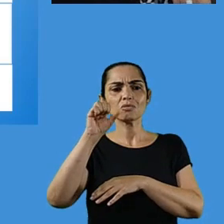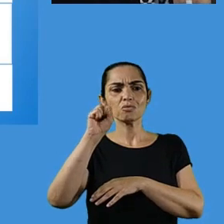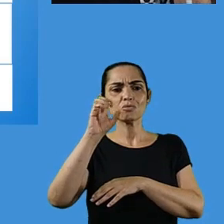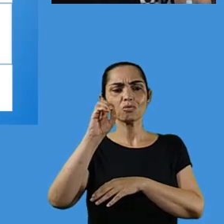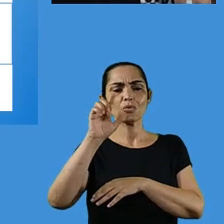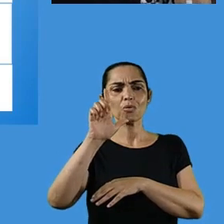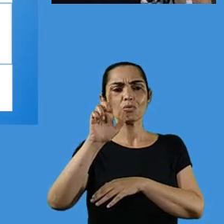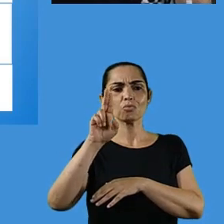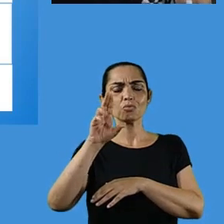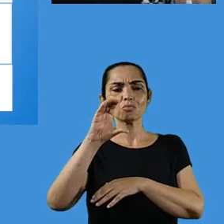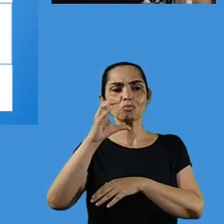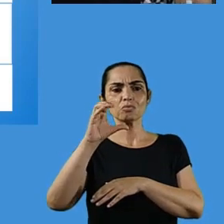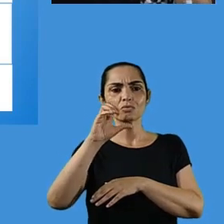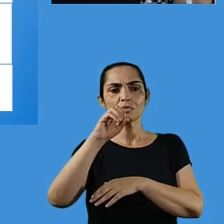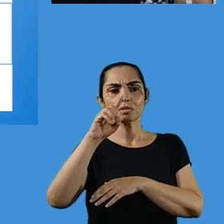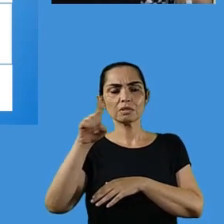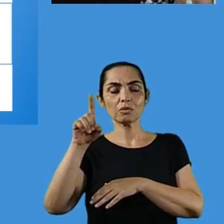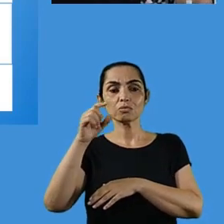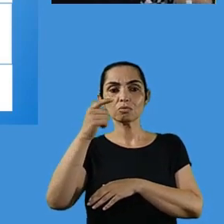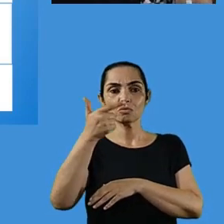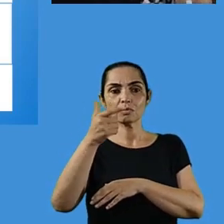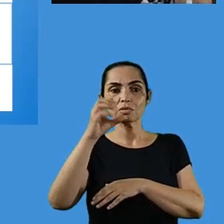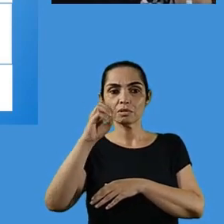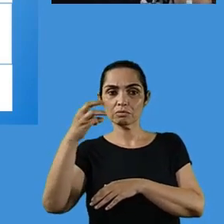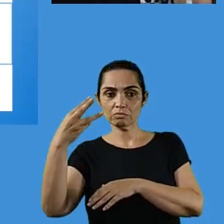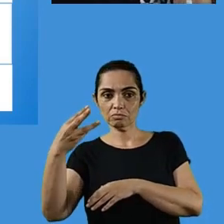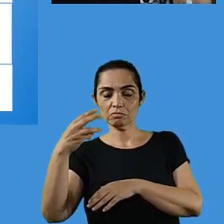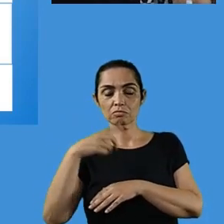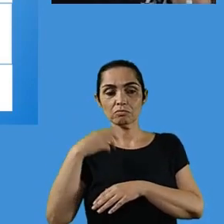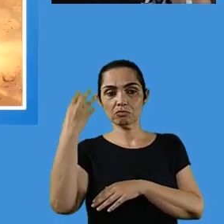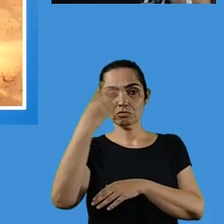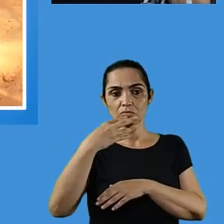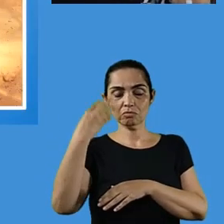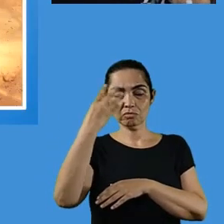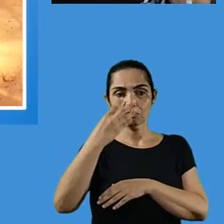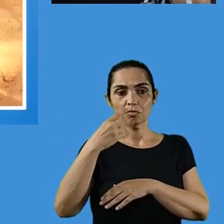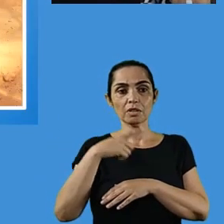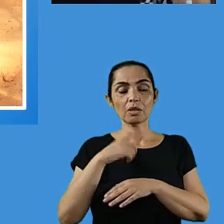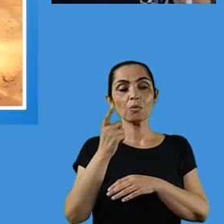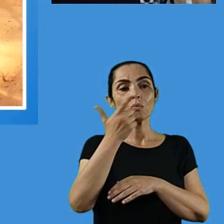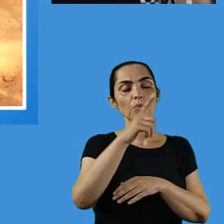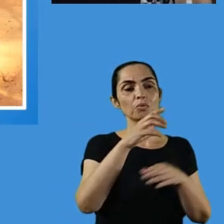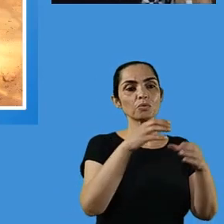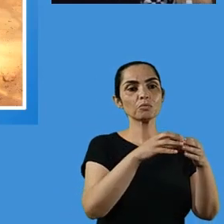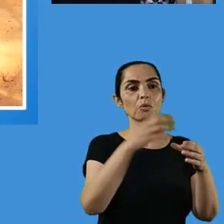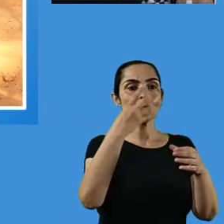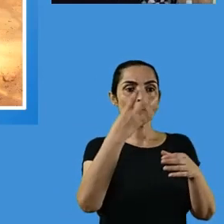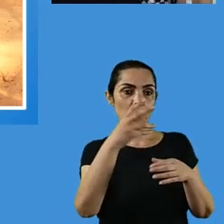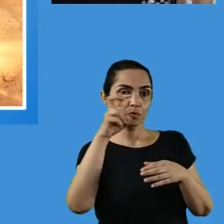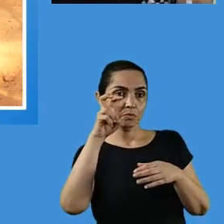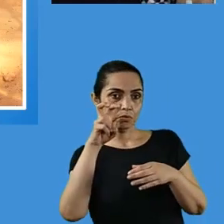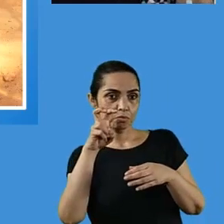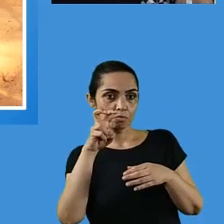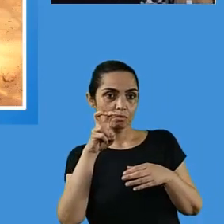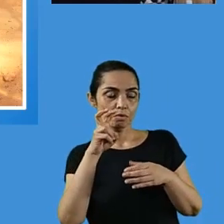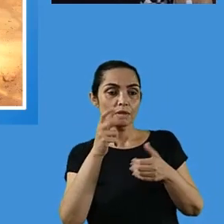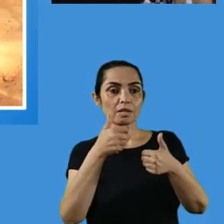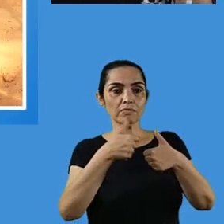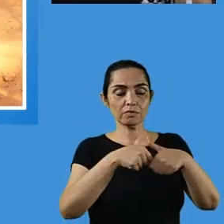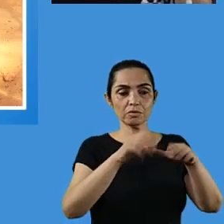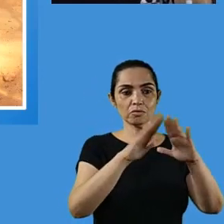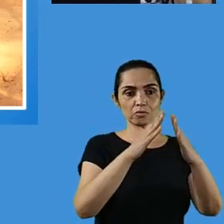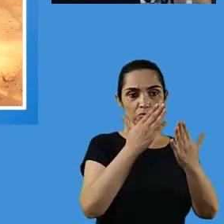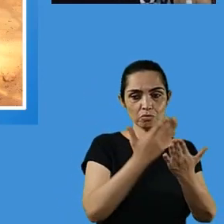curricular, seguindo o escalonamento semanal. O grupo 1 ao 3, de 1 a 3,